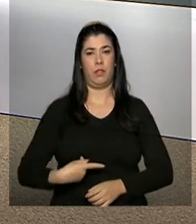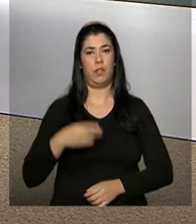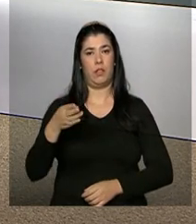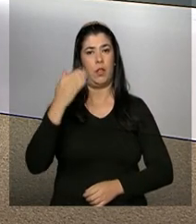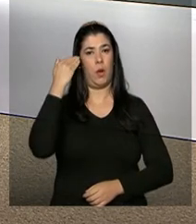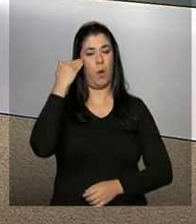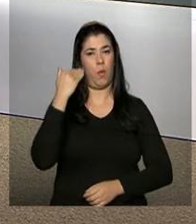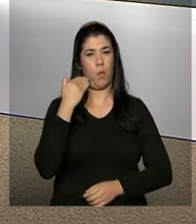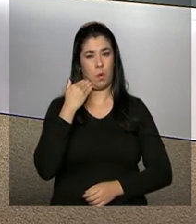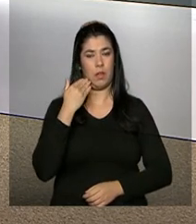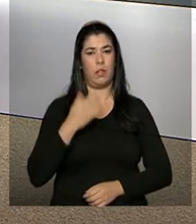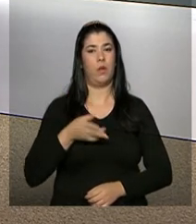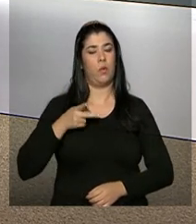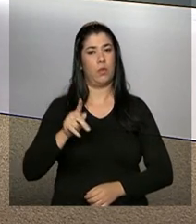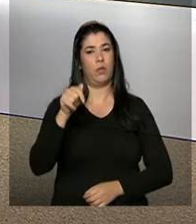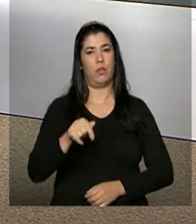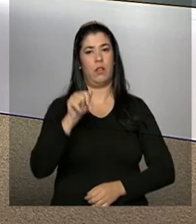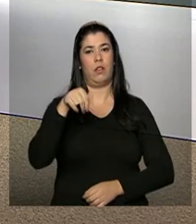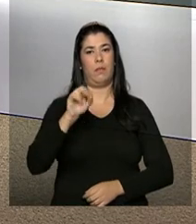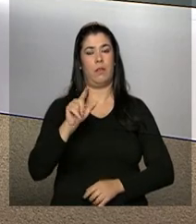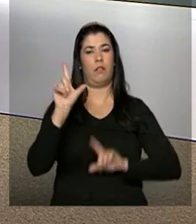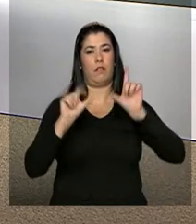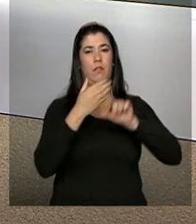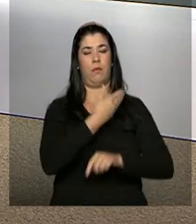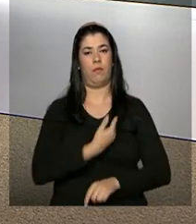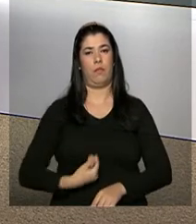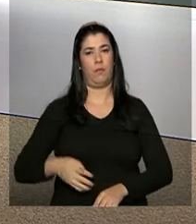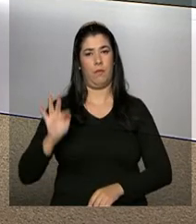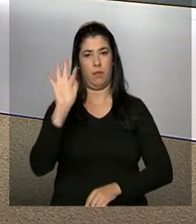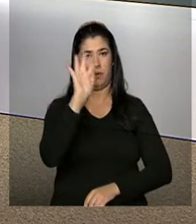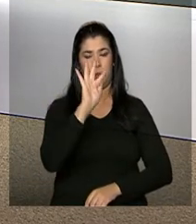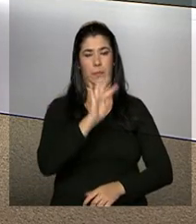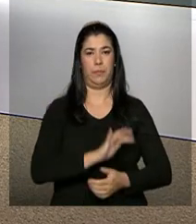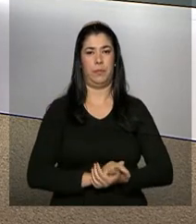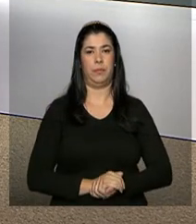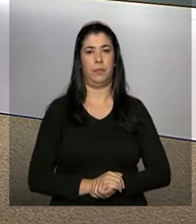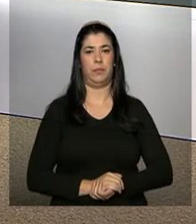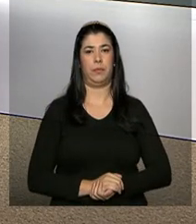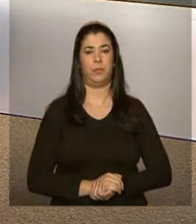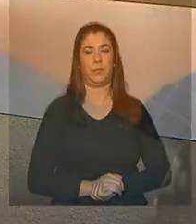presidenta da Coreia. Continue com a gente, NBR, TV do Governo Federal.